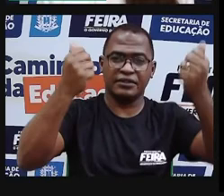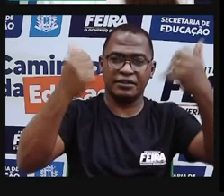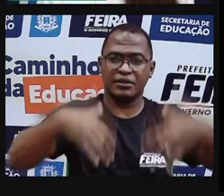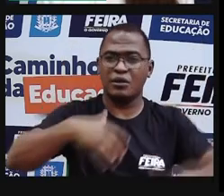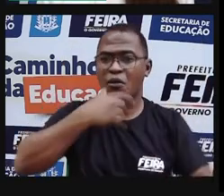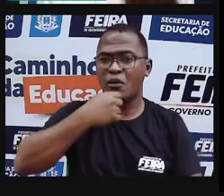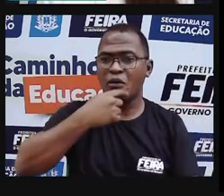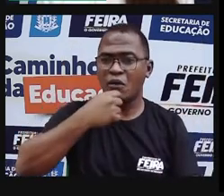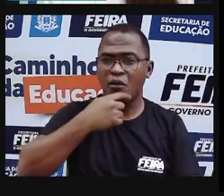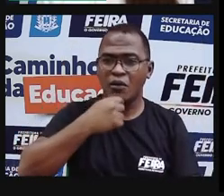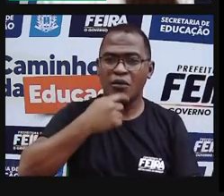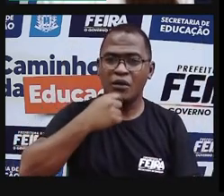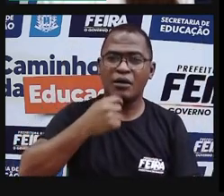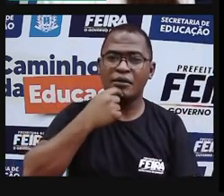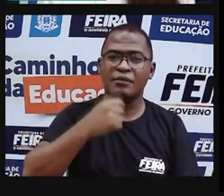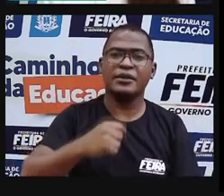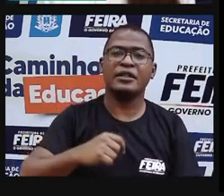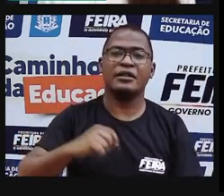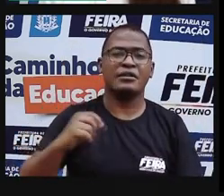chama, ó,